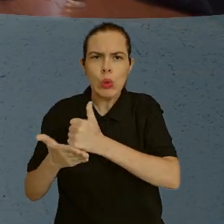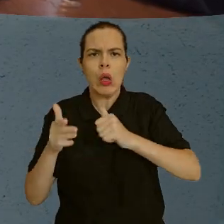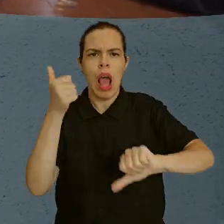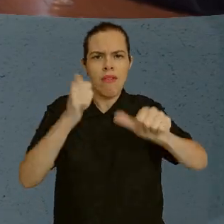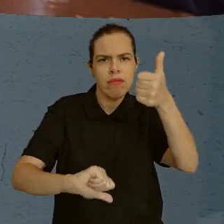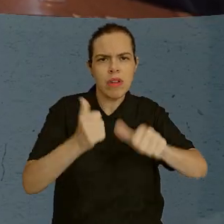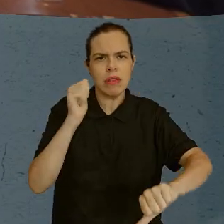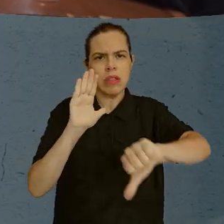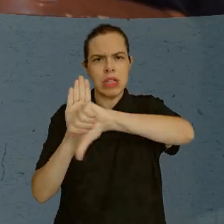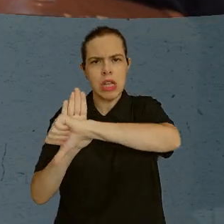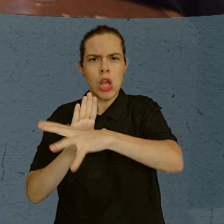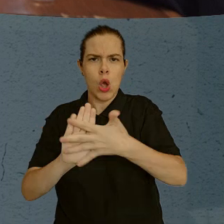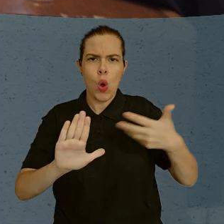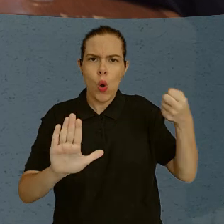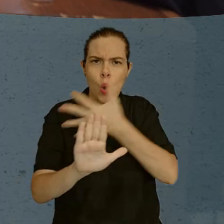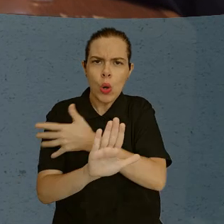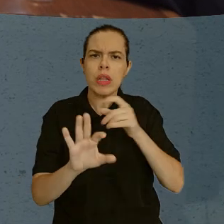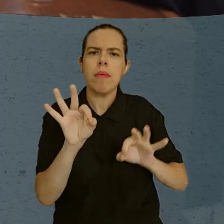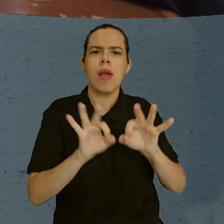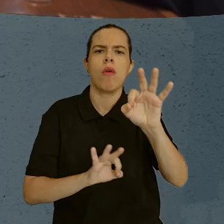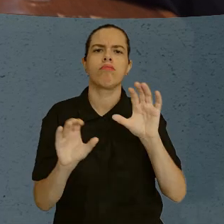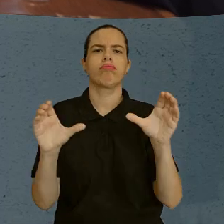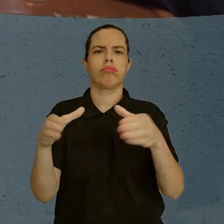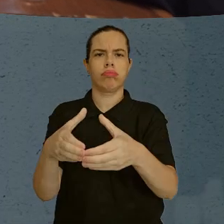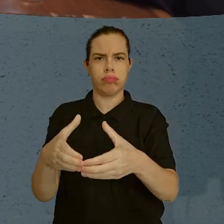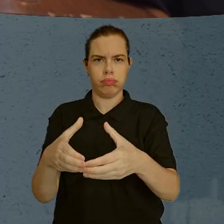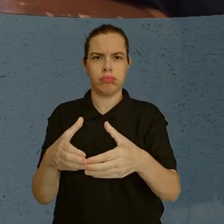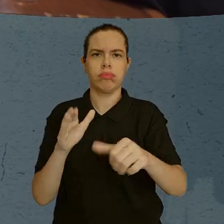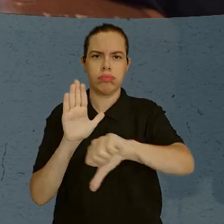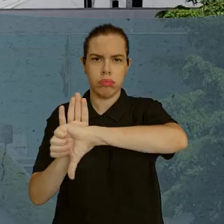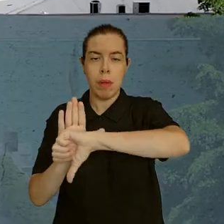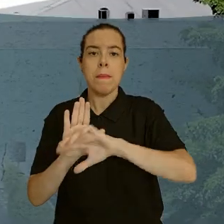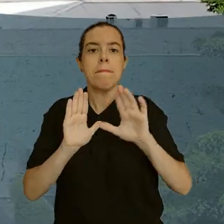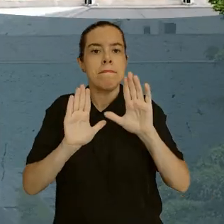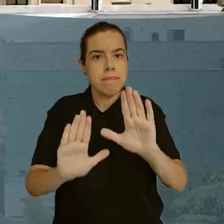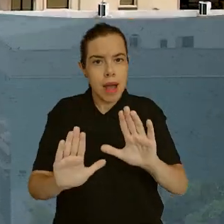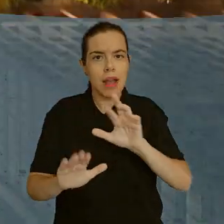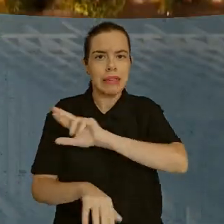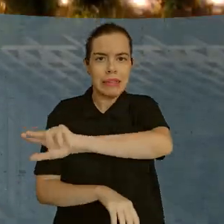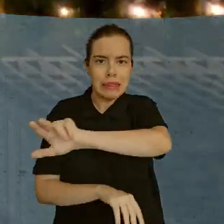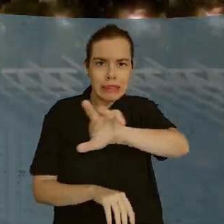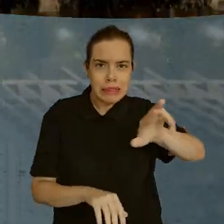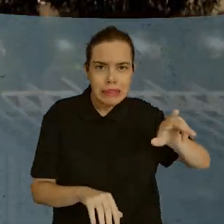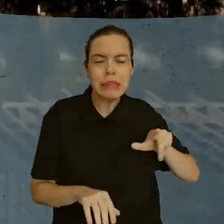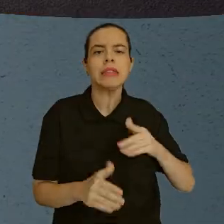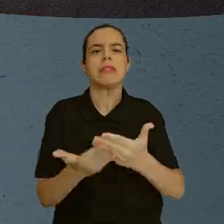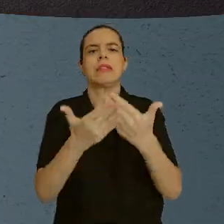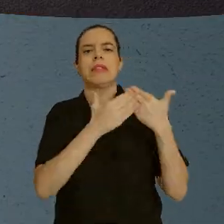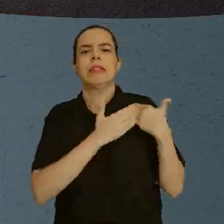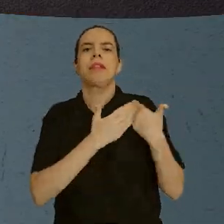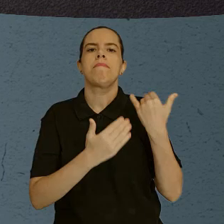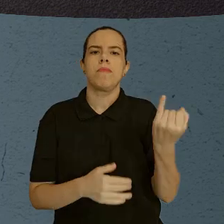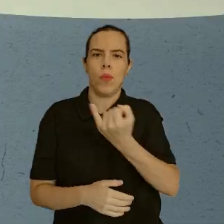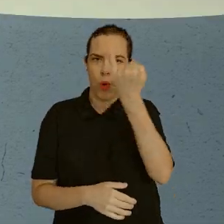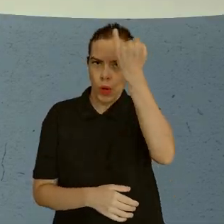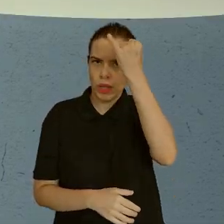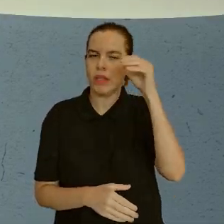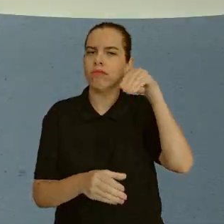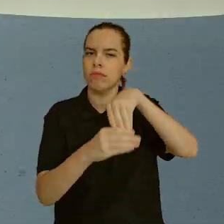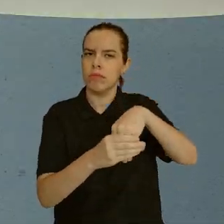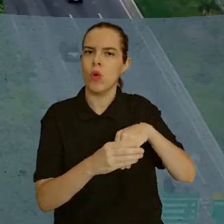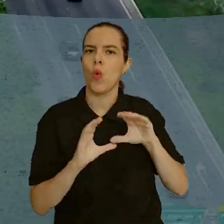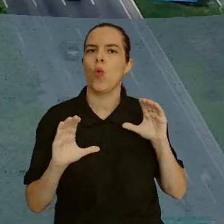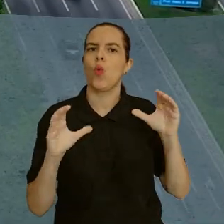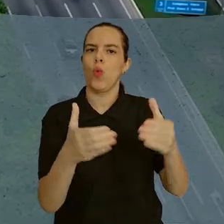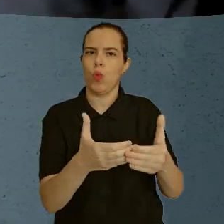crimes, como corrupção e organização criminosa. Mas temos outras atribuições igualmente importantes